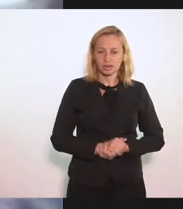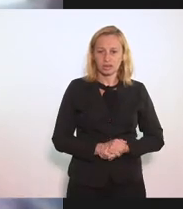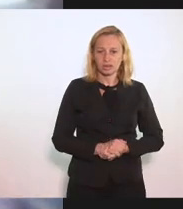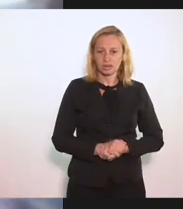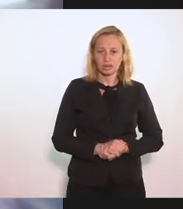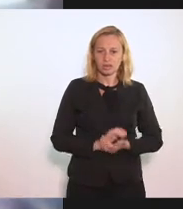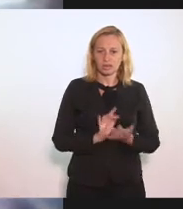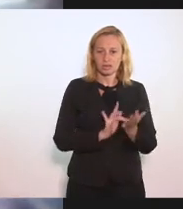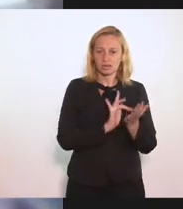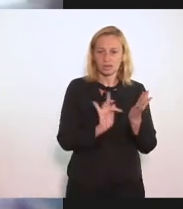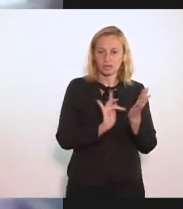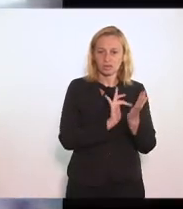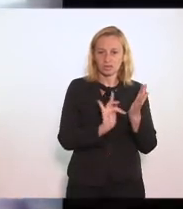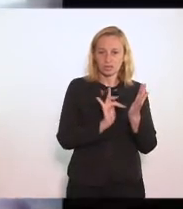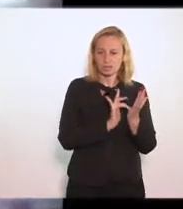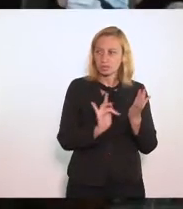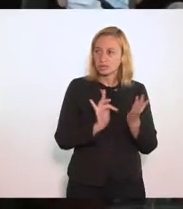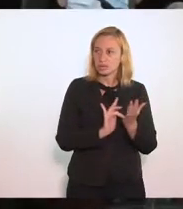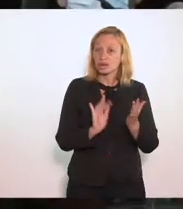Celular Pelo computador